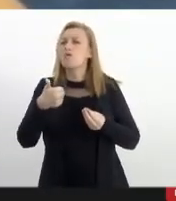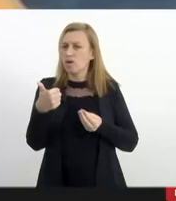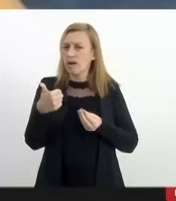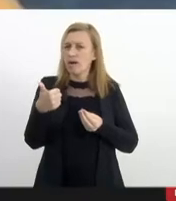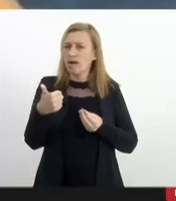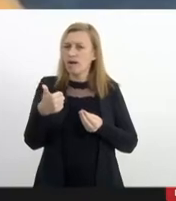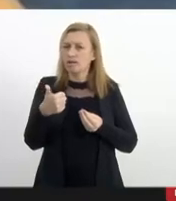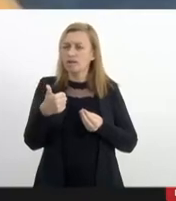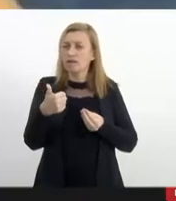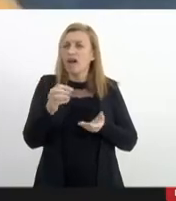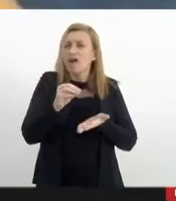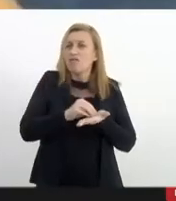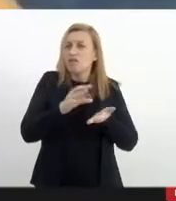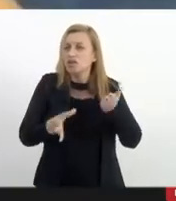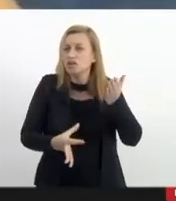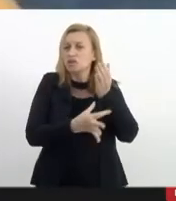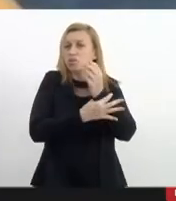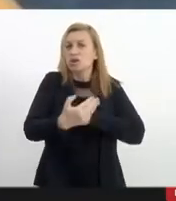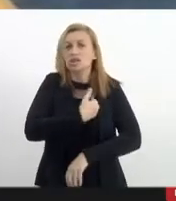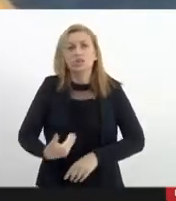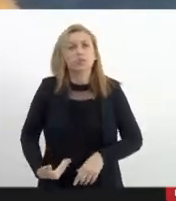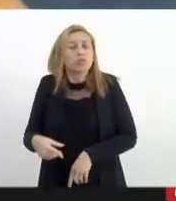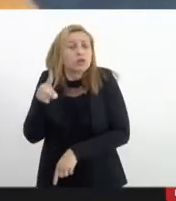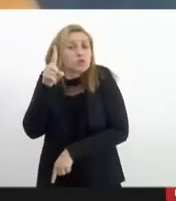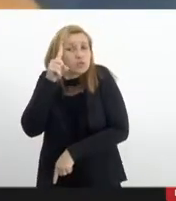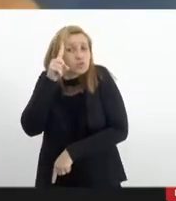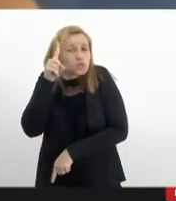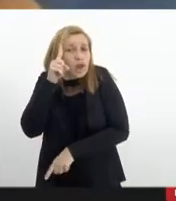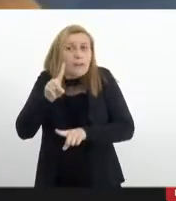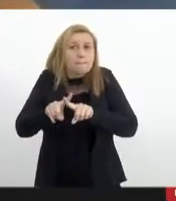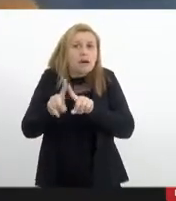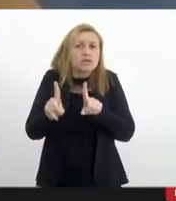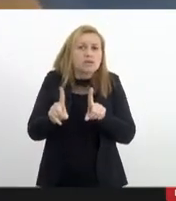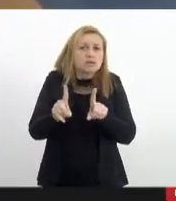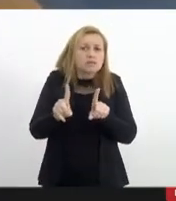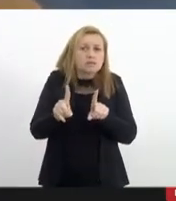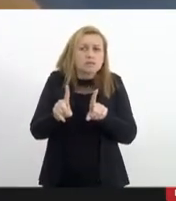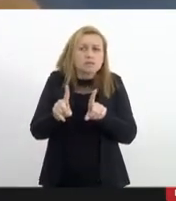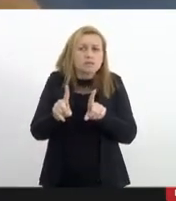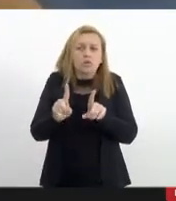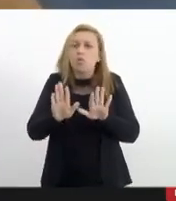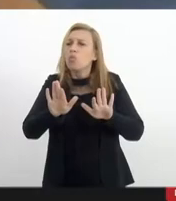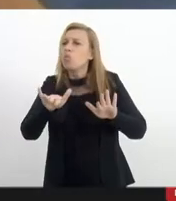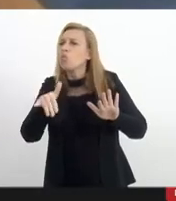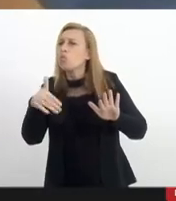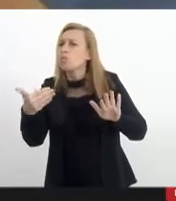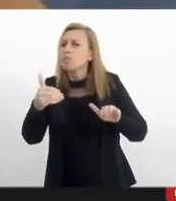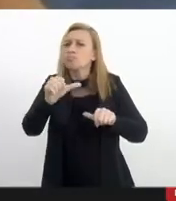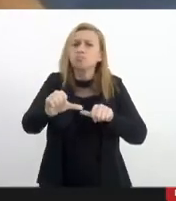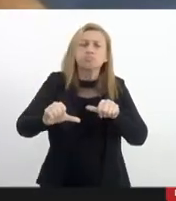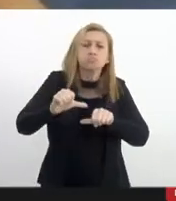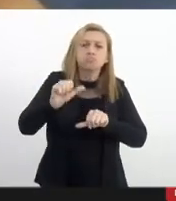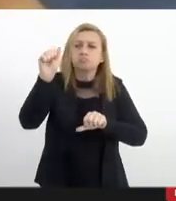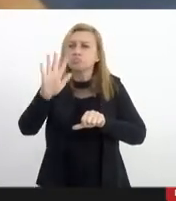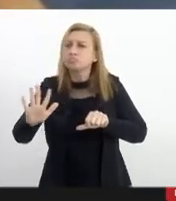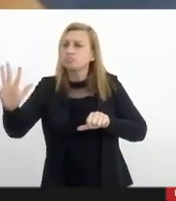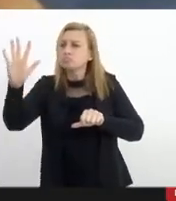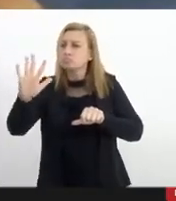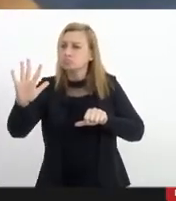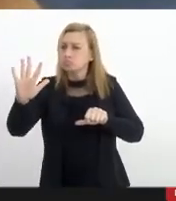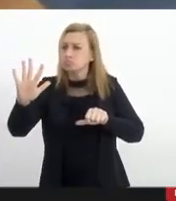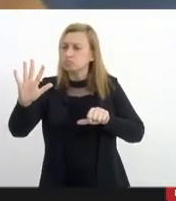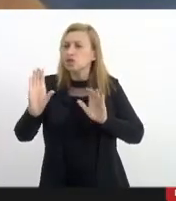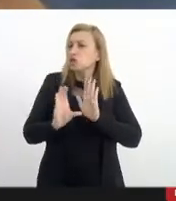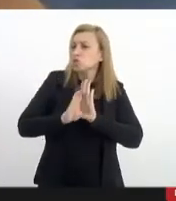de insegurança pública no nosso dia a dia, mas quais mudanças no geral a adoção desse